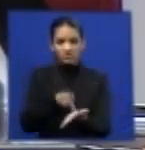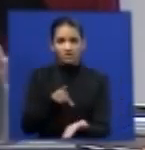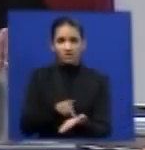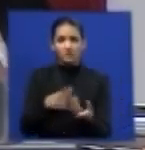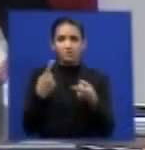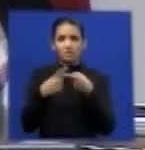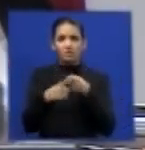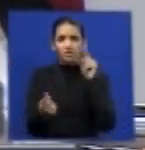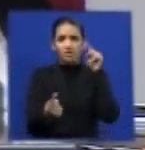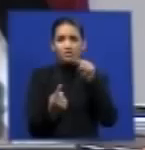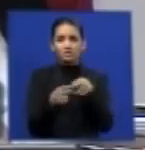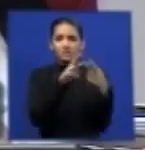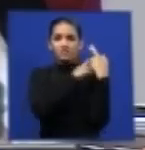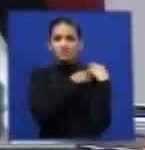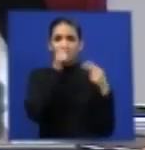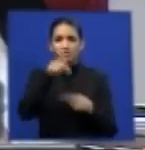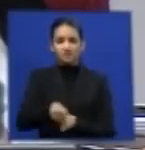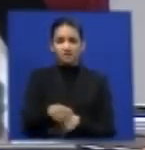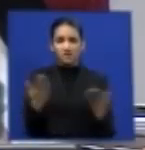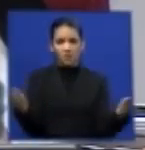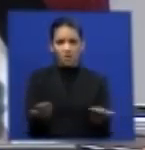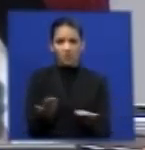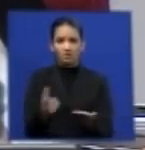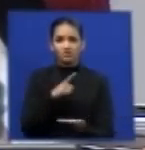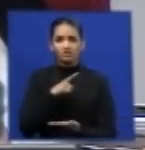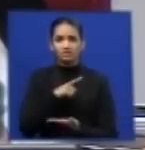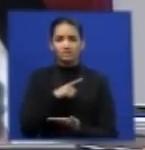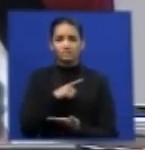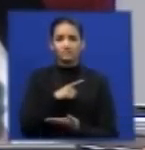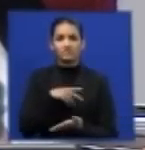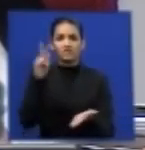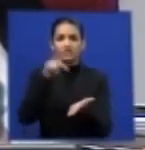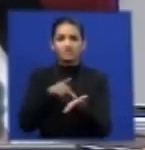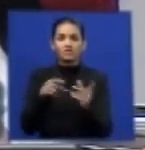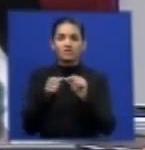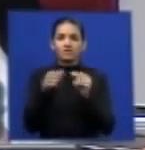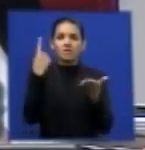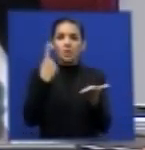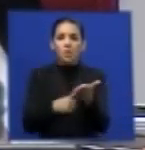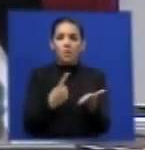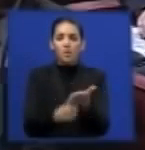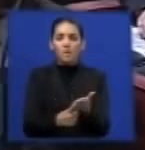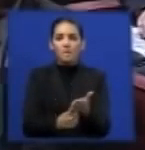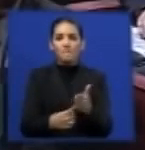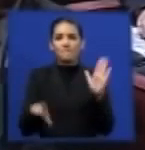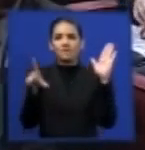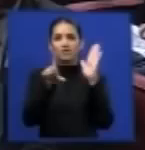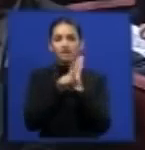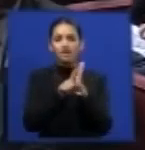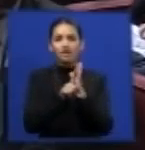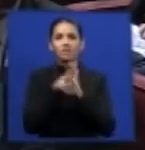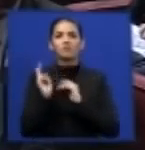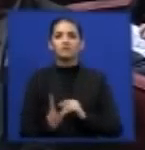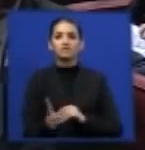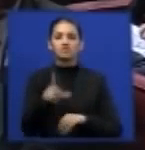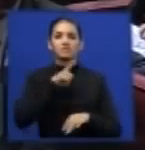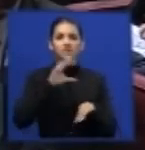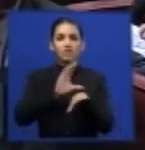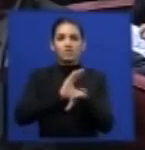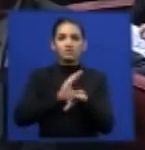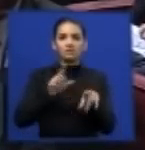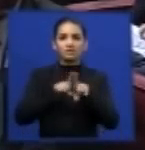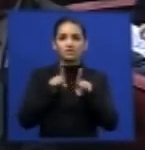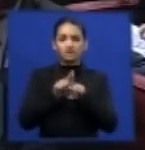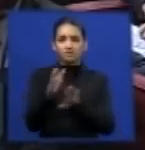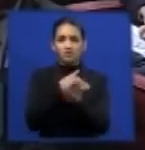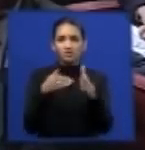Tribunal que hoje nós compomos é exatamente dar cumprimento para fazer durar esta Constituição e com ela a democracia